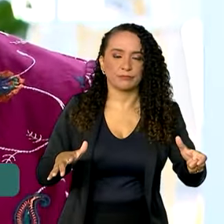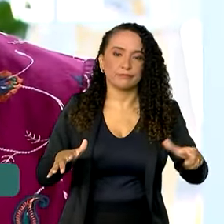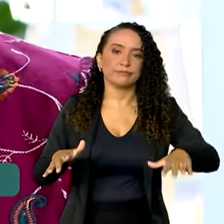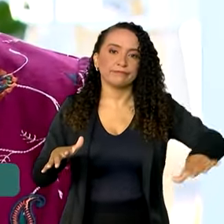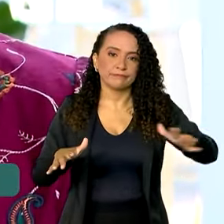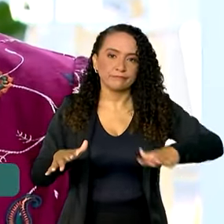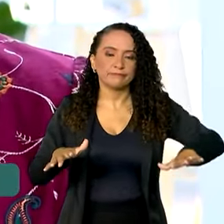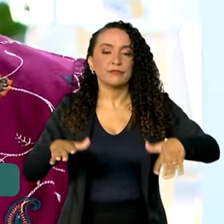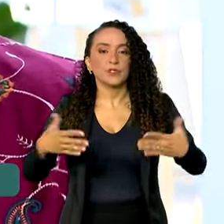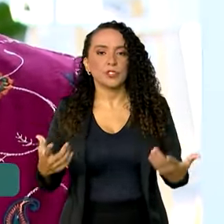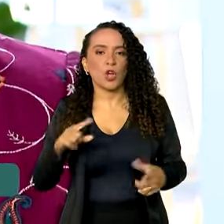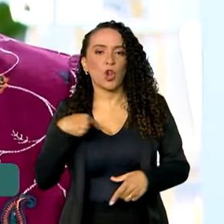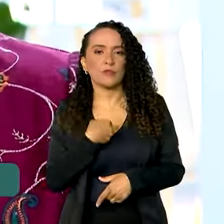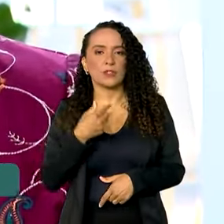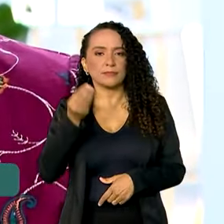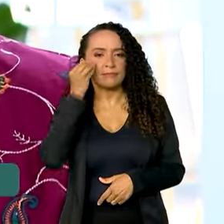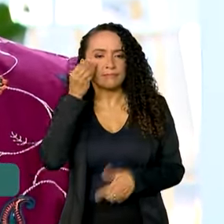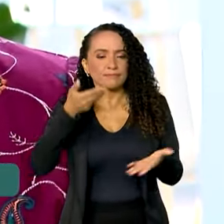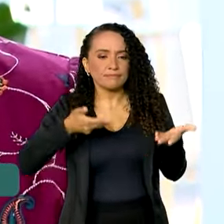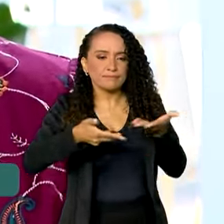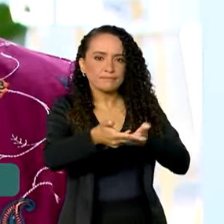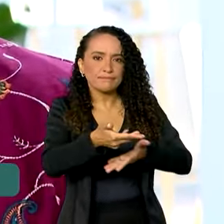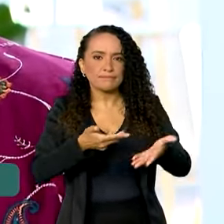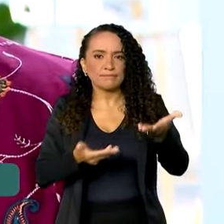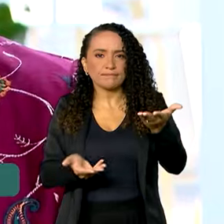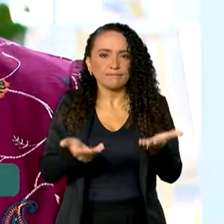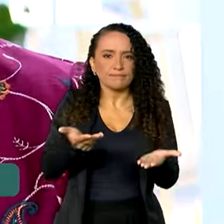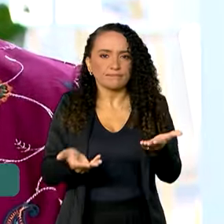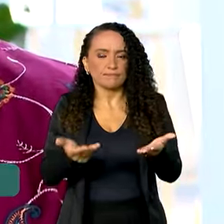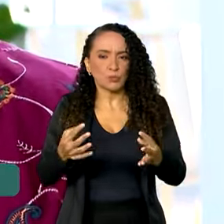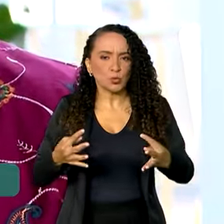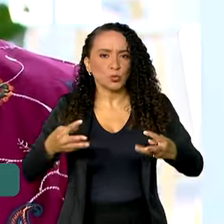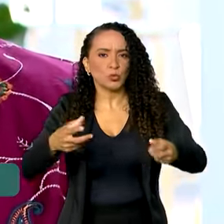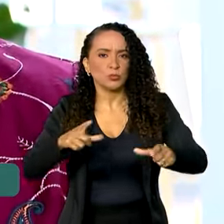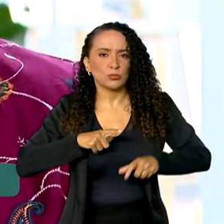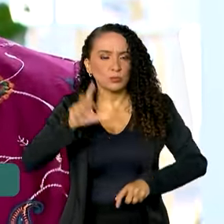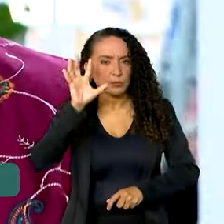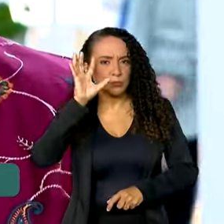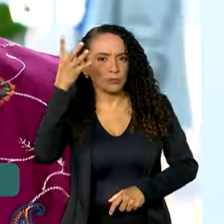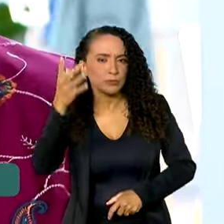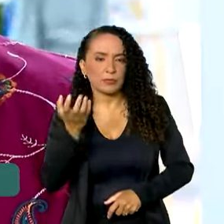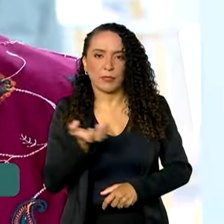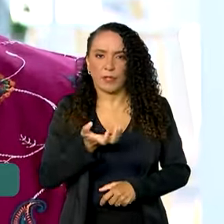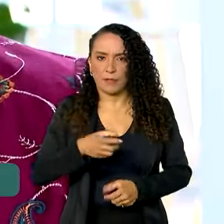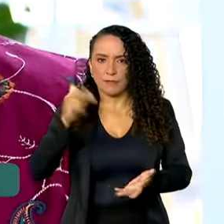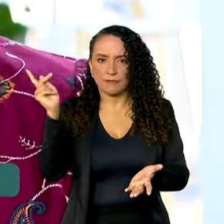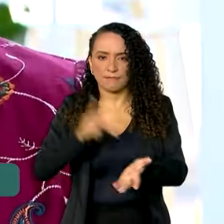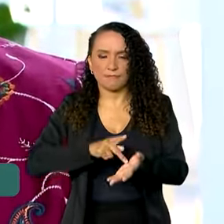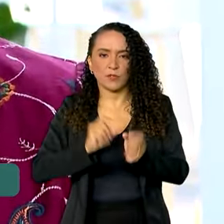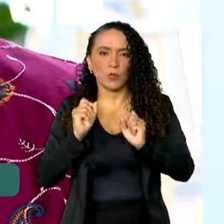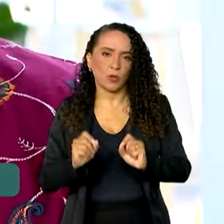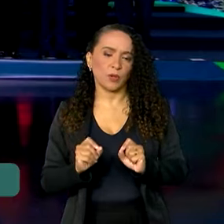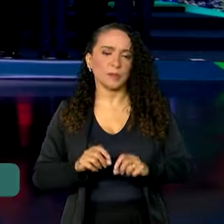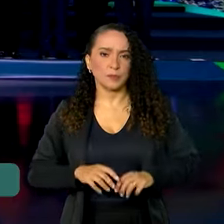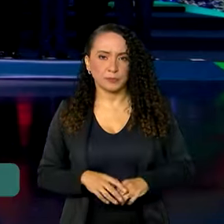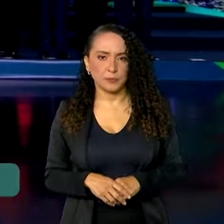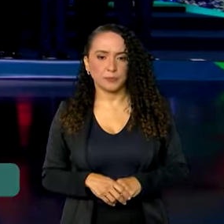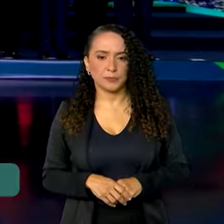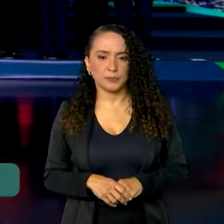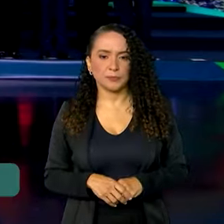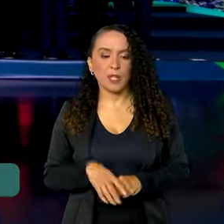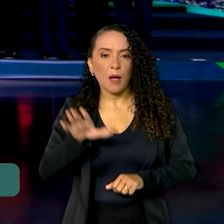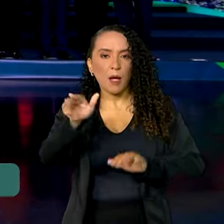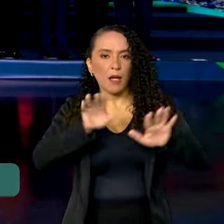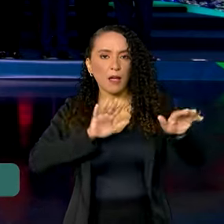e nós vamos tentar equilibrar que todos tenham as decisões que querem levar dessa COP. A